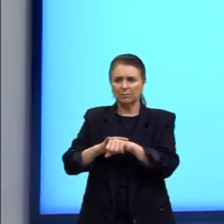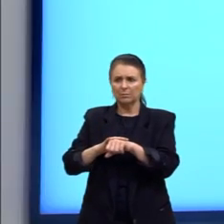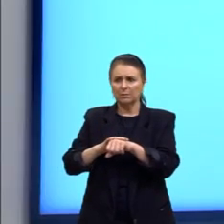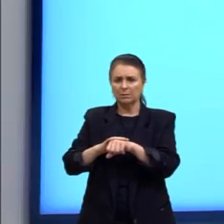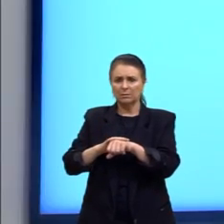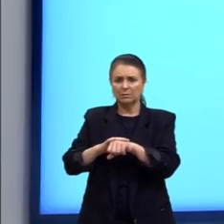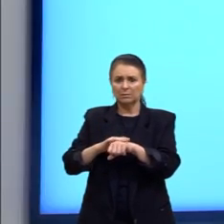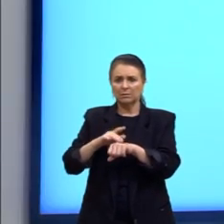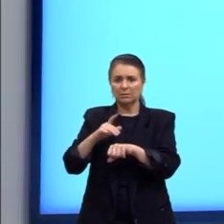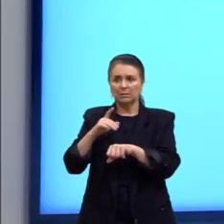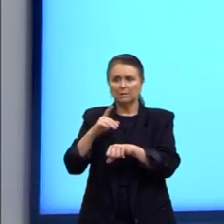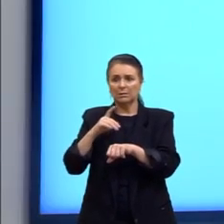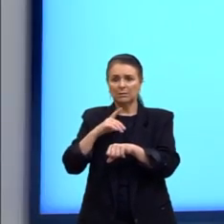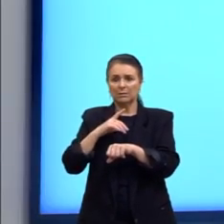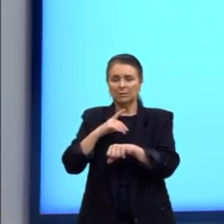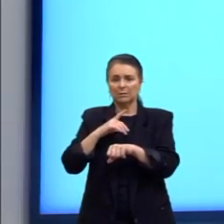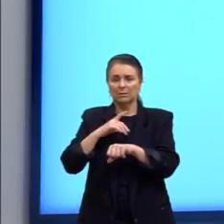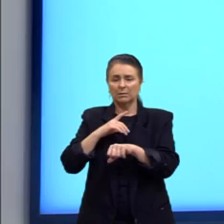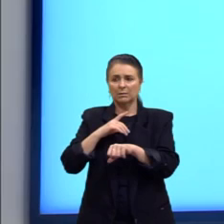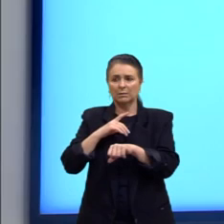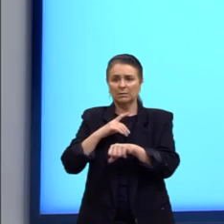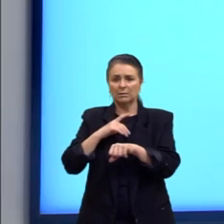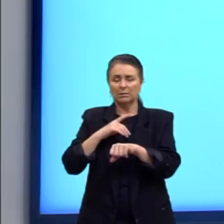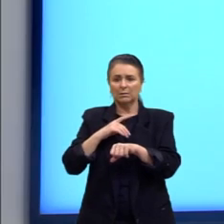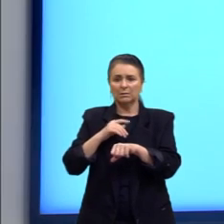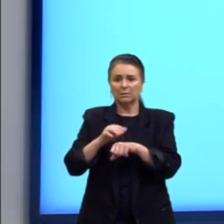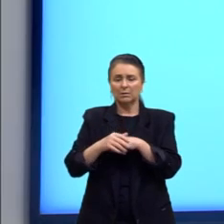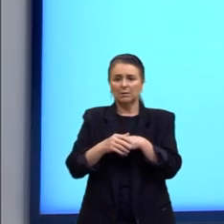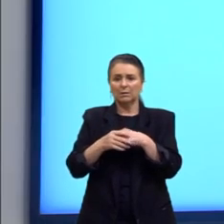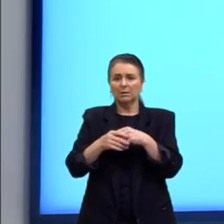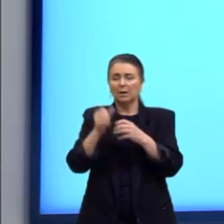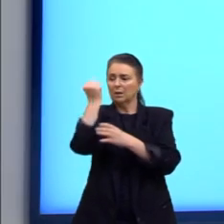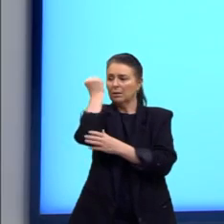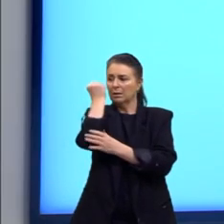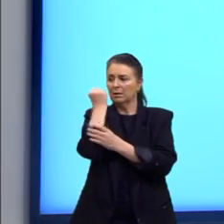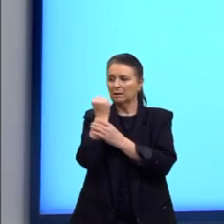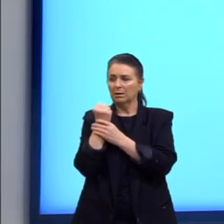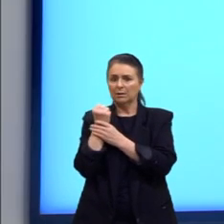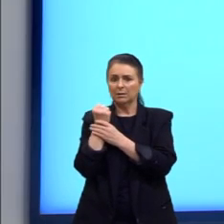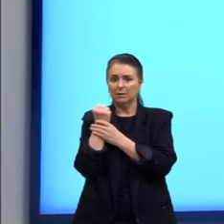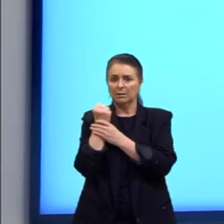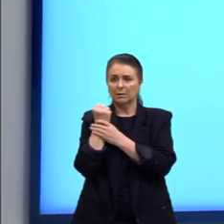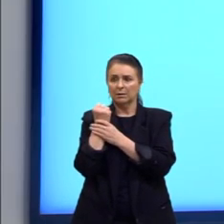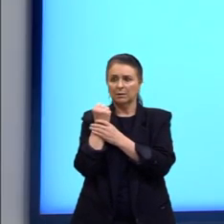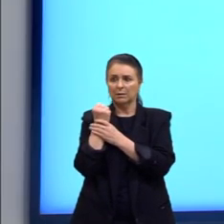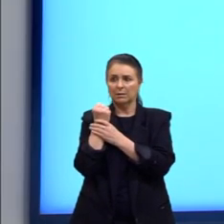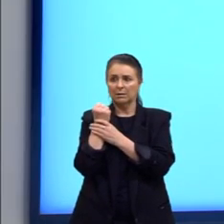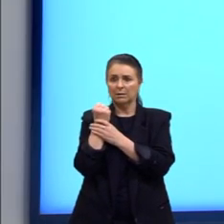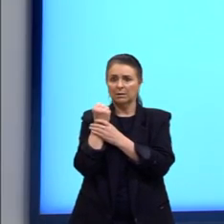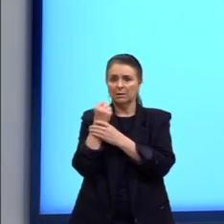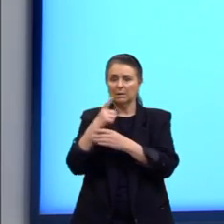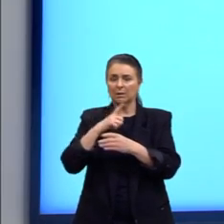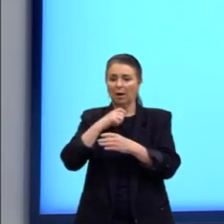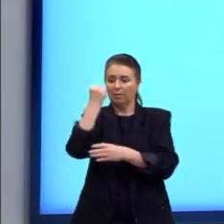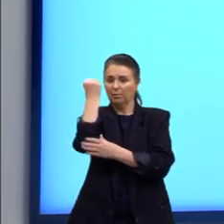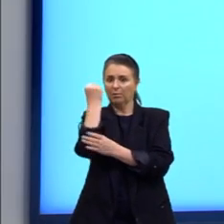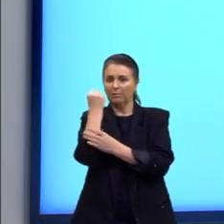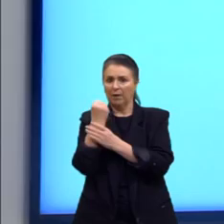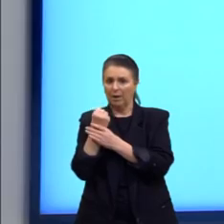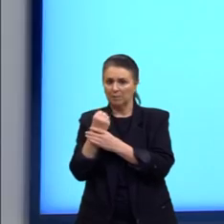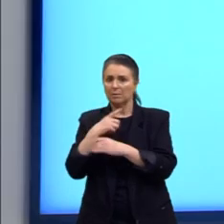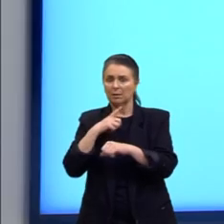Então, os ovos são liberados aonde? Nas fezes, certo? E aí, as fezes, então,